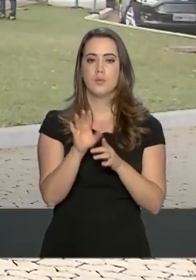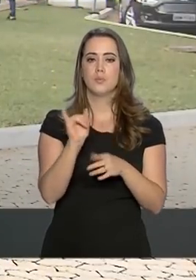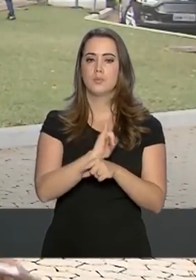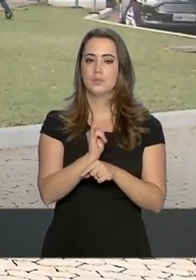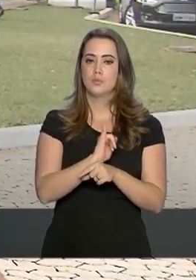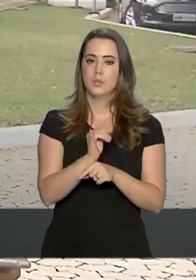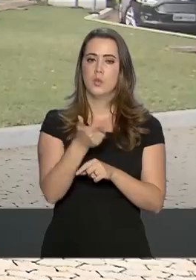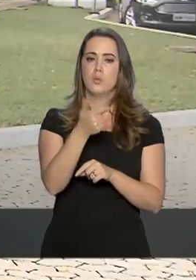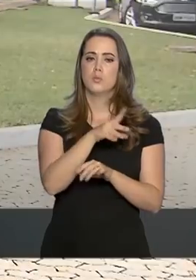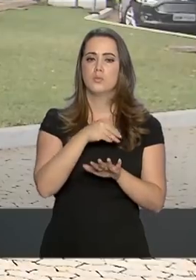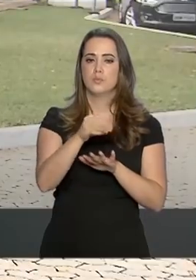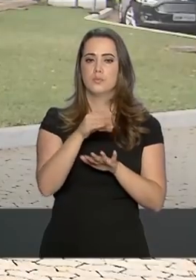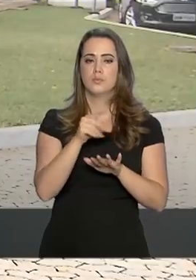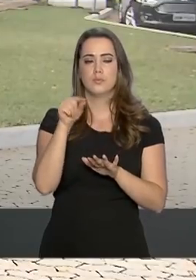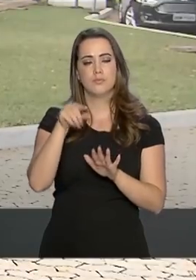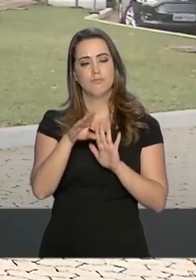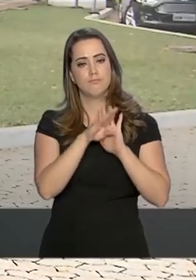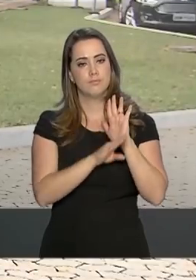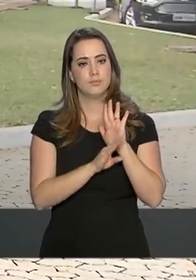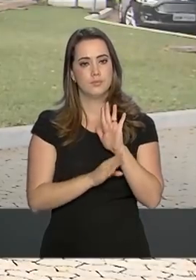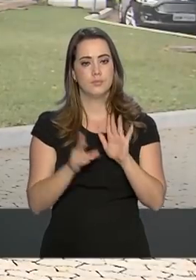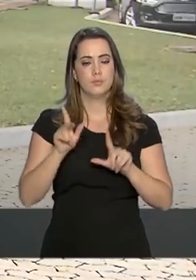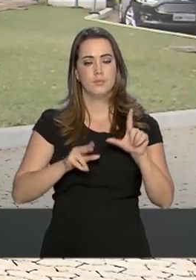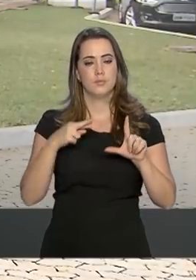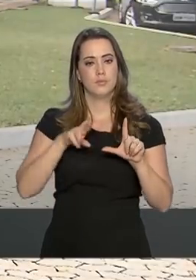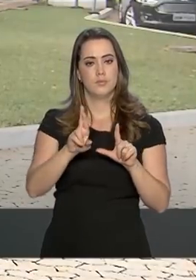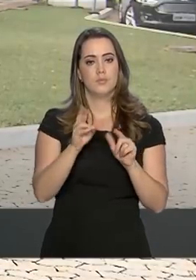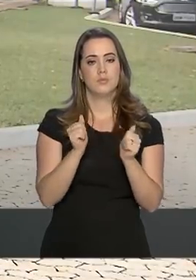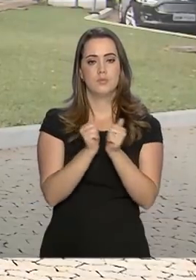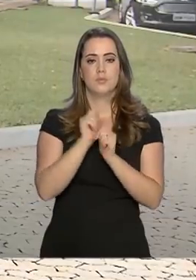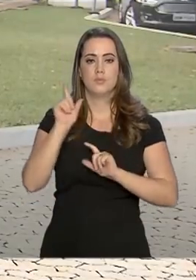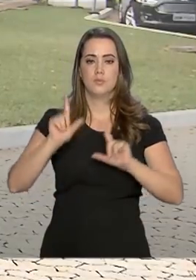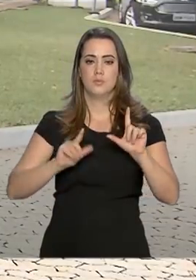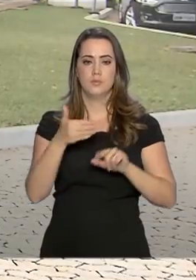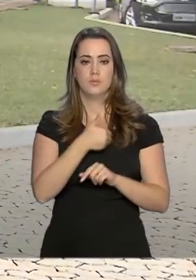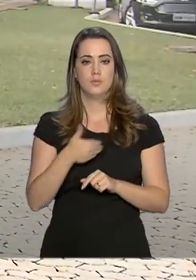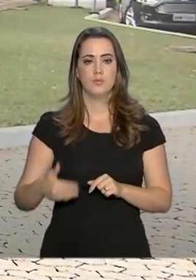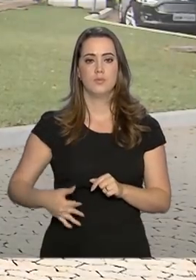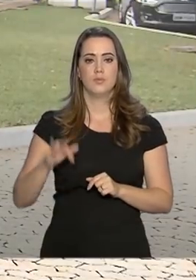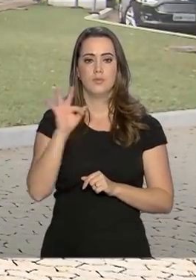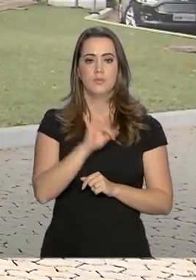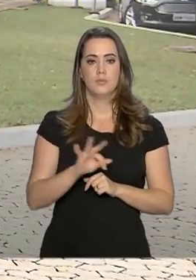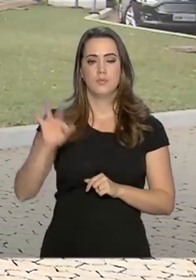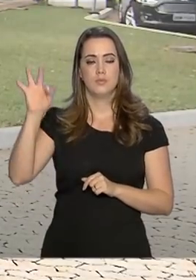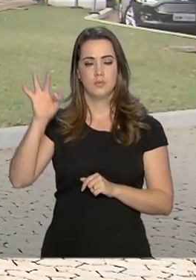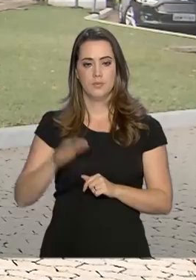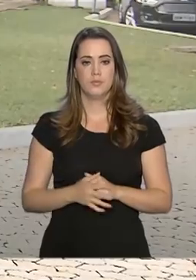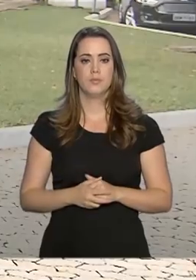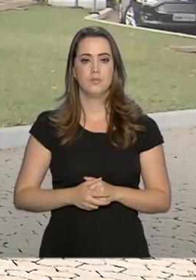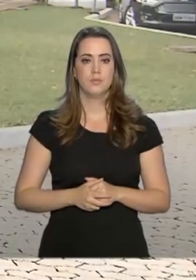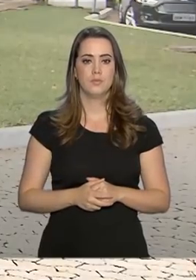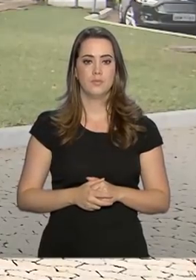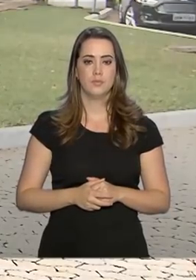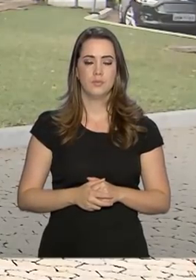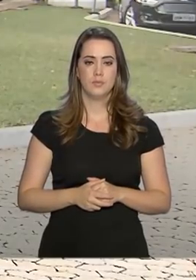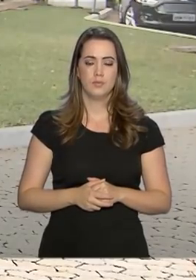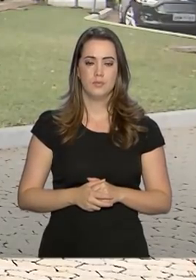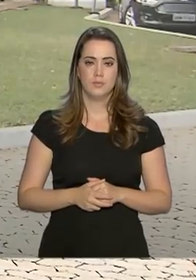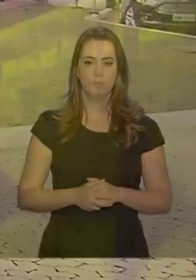Youtube E outras informações aqui na programação da TV NBR Continue conosco, TV NBR, a TV do Governo Federal Tchau